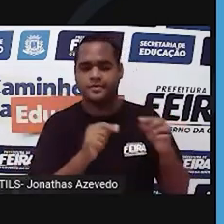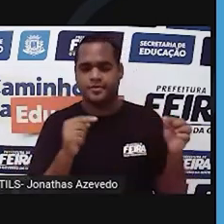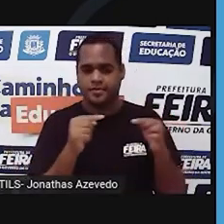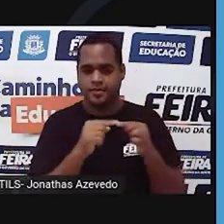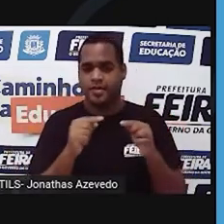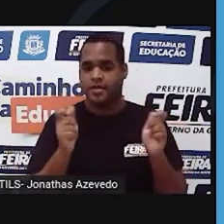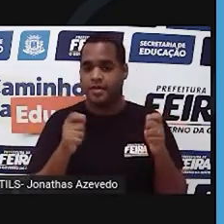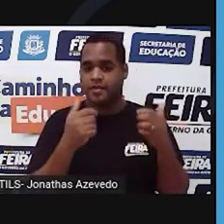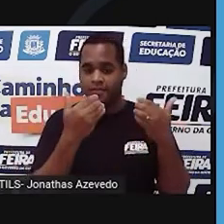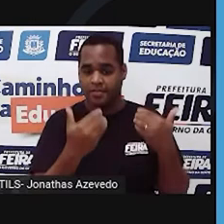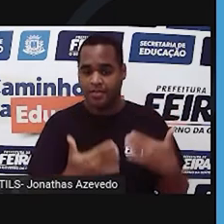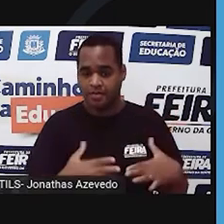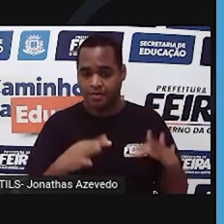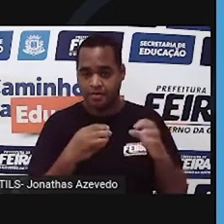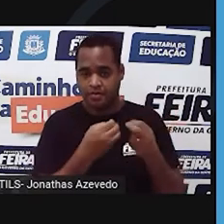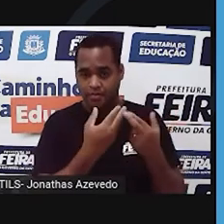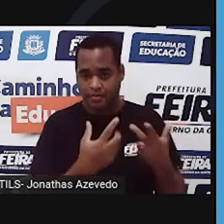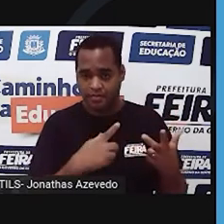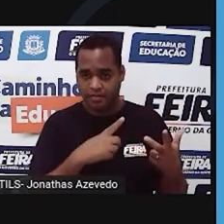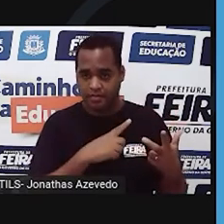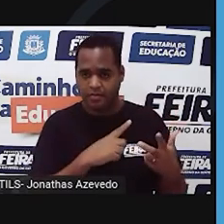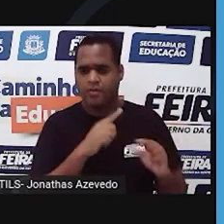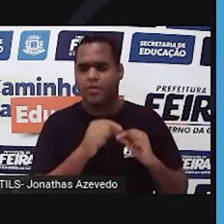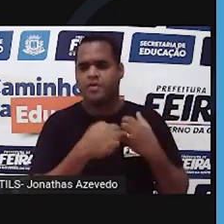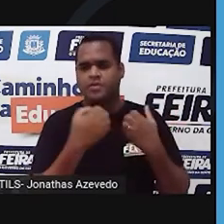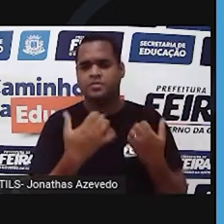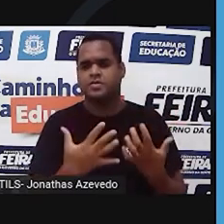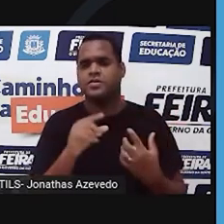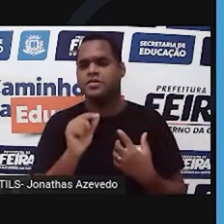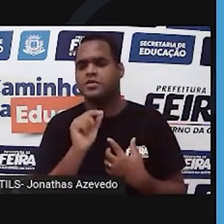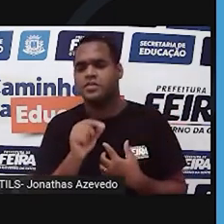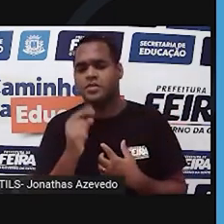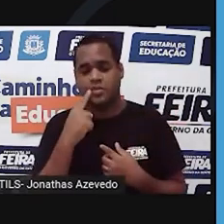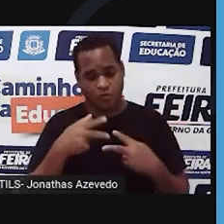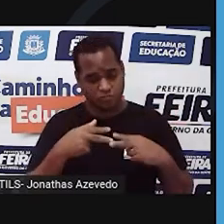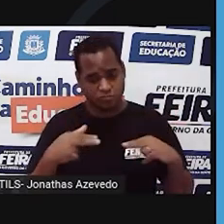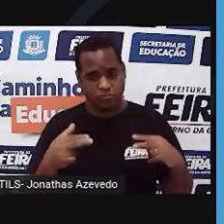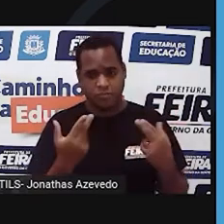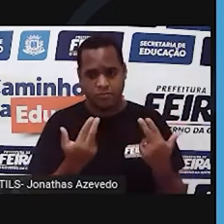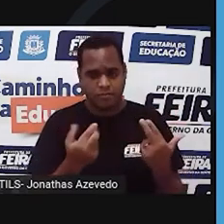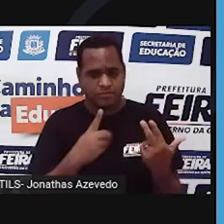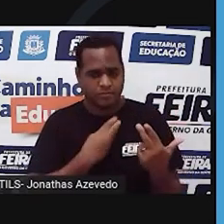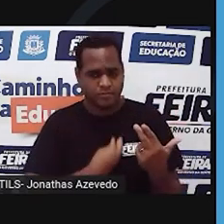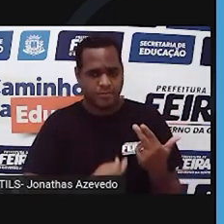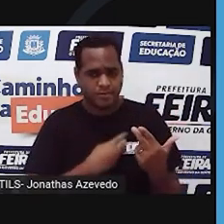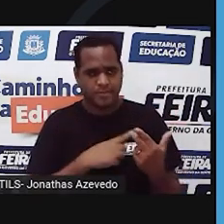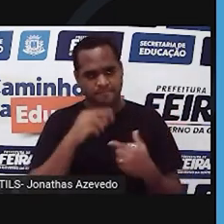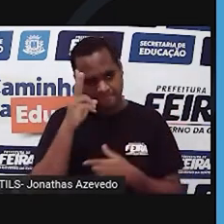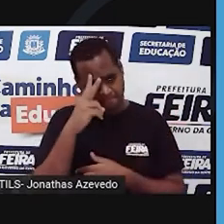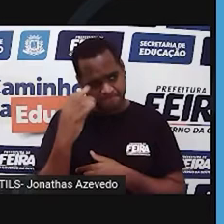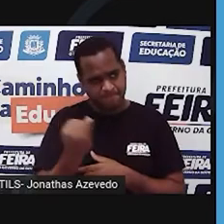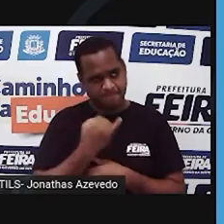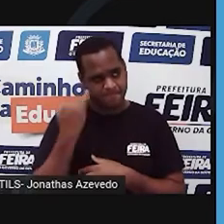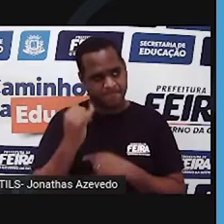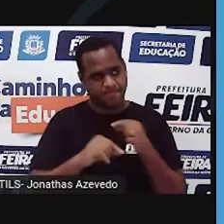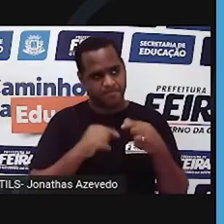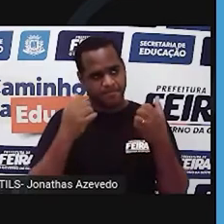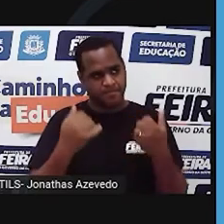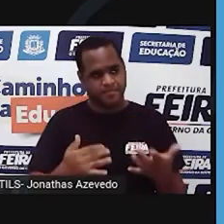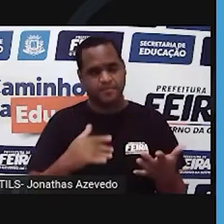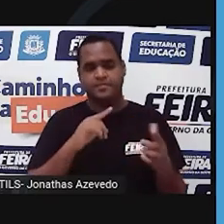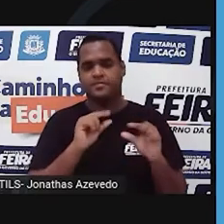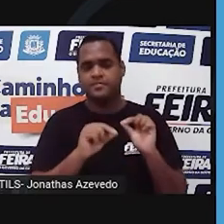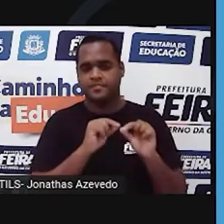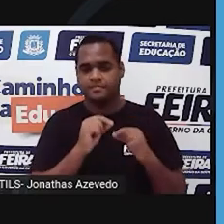locus nos cromossomos homólogos, que são cromossomos que têm os mesmos genes. E vale lembrar que o plural de locus é loci.